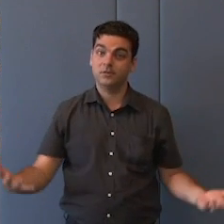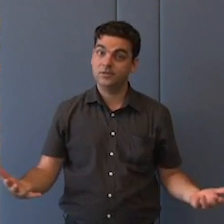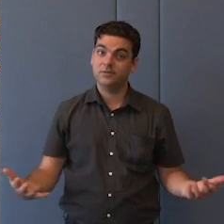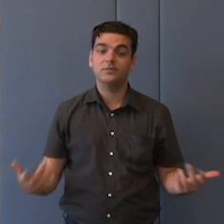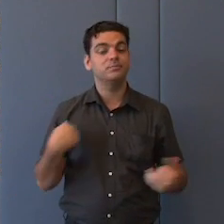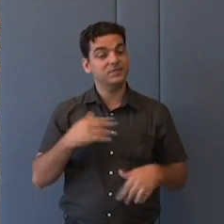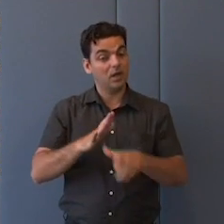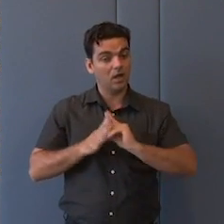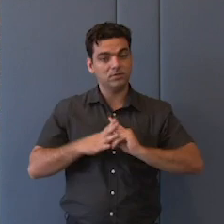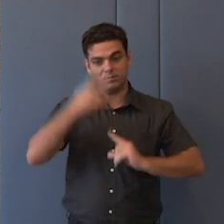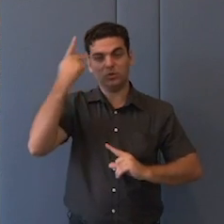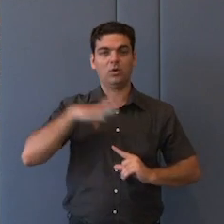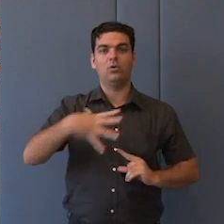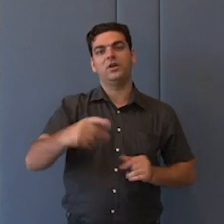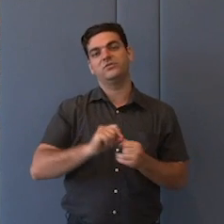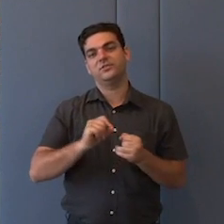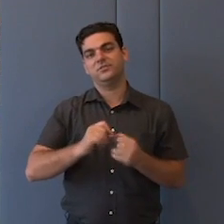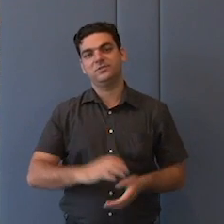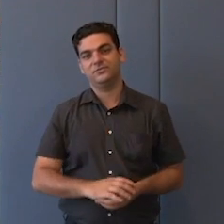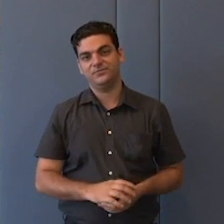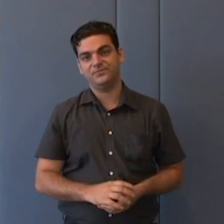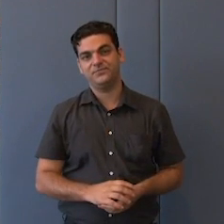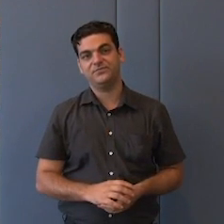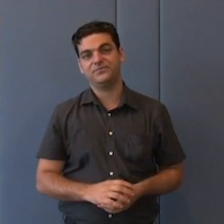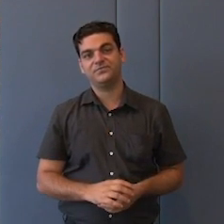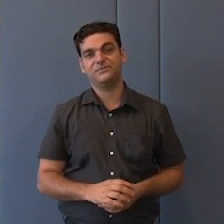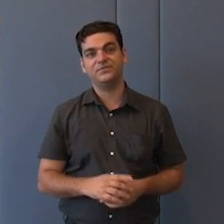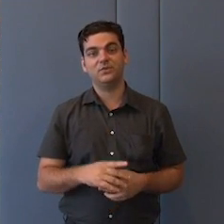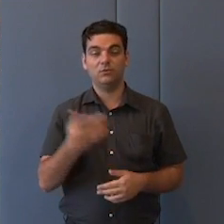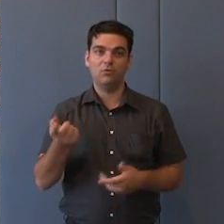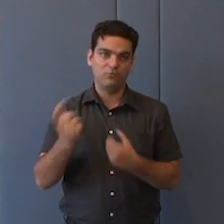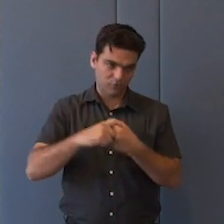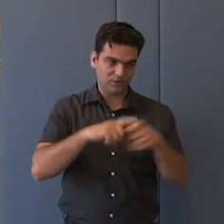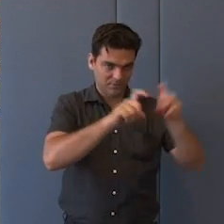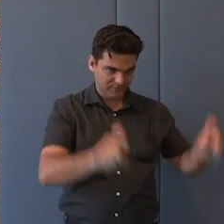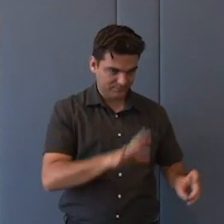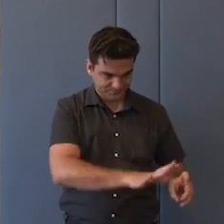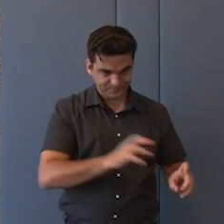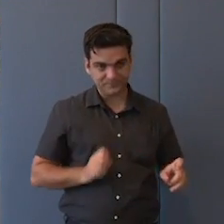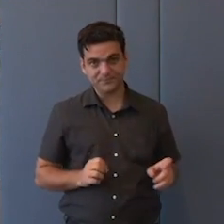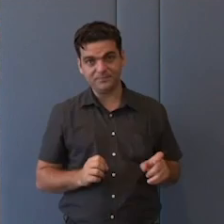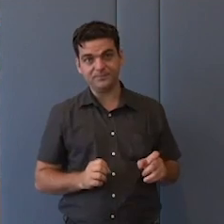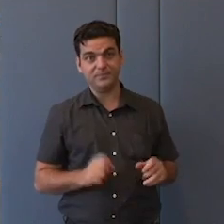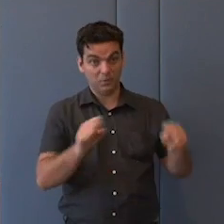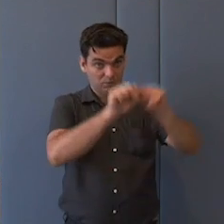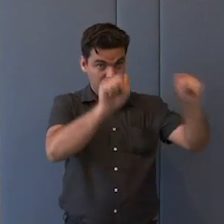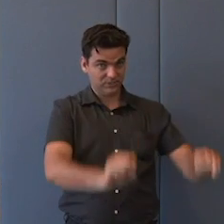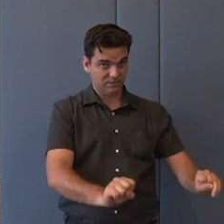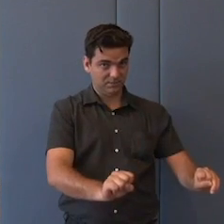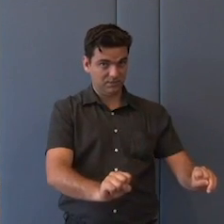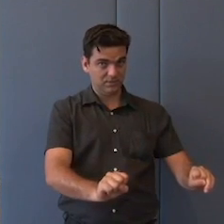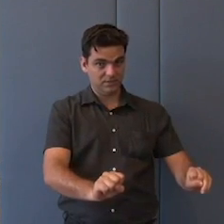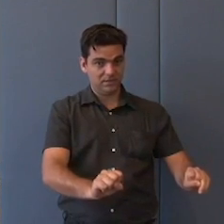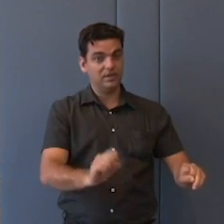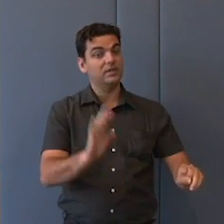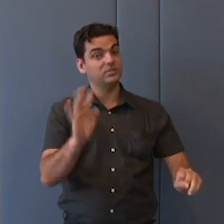necessita algum tipo de agente externo, mas, sobretudo, na questão da máquina, ela precisa de um oráculo. Então, você tem um sistema internacional, que é,